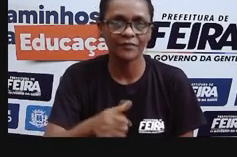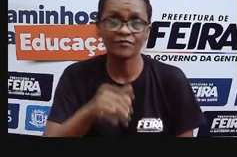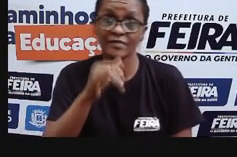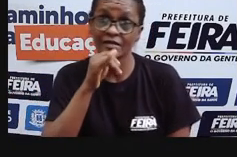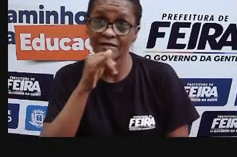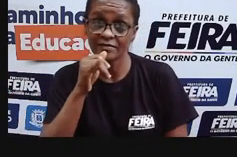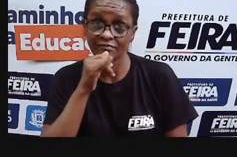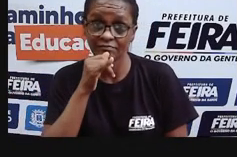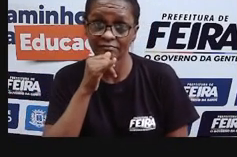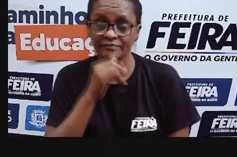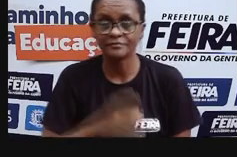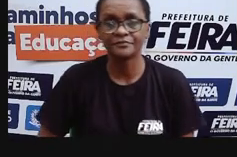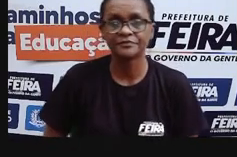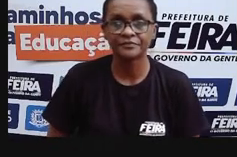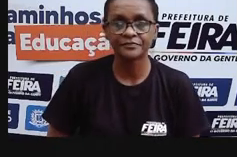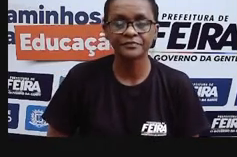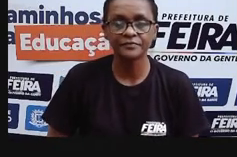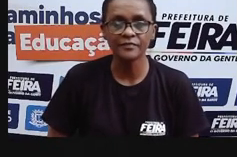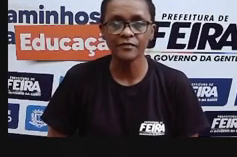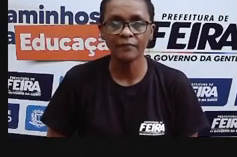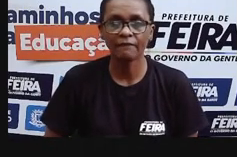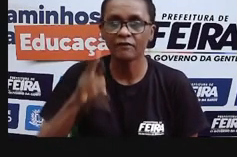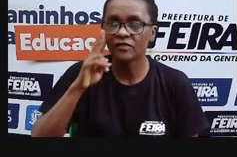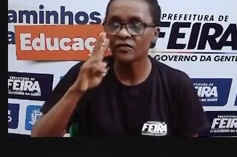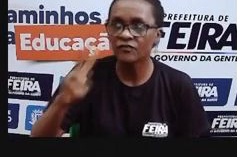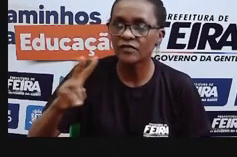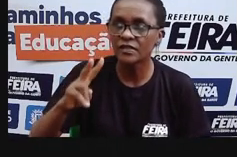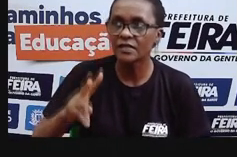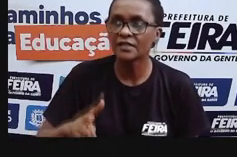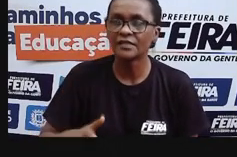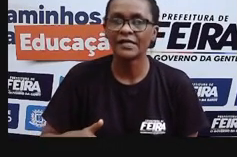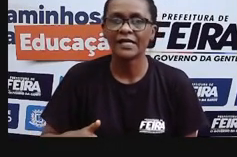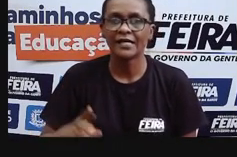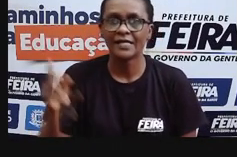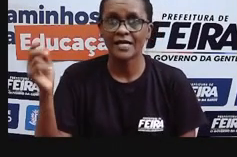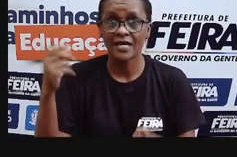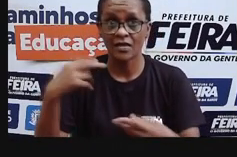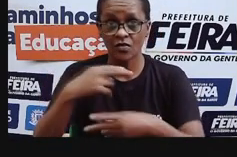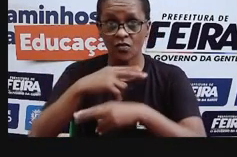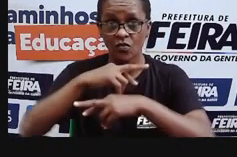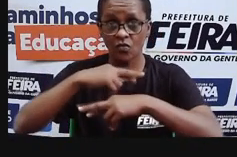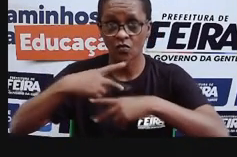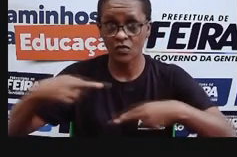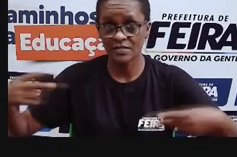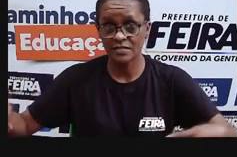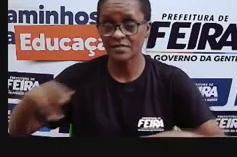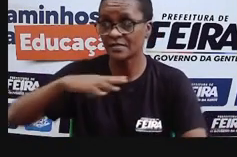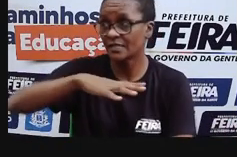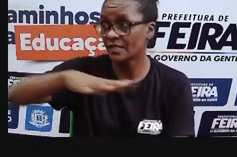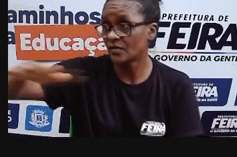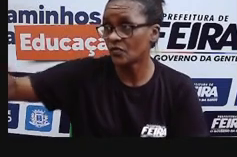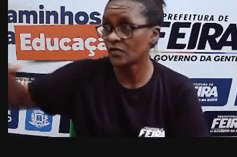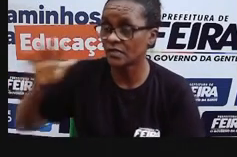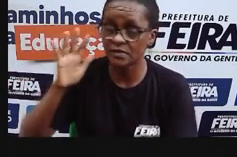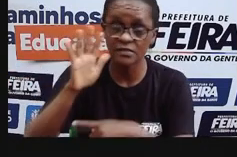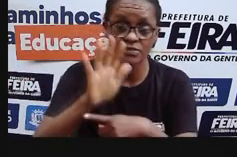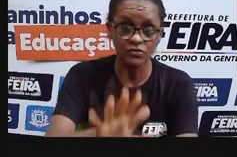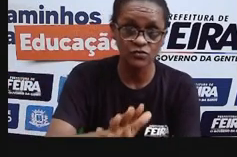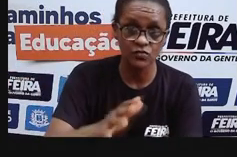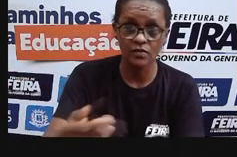de produtos de limpeza. Por exemplo, a nossa pasta de dente, né? Ela só tem aquele formato, aquela